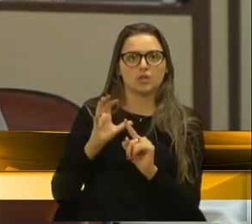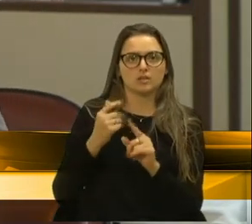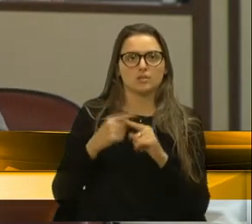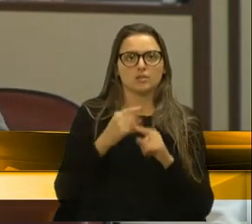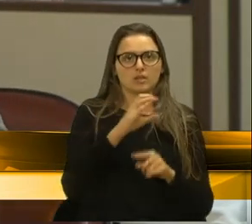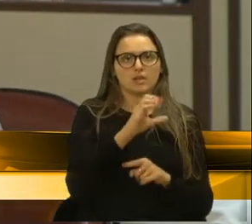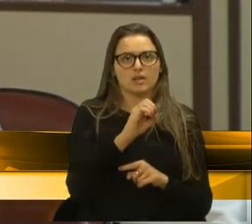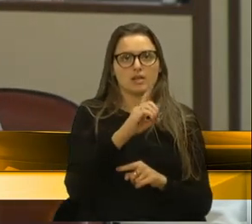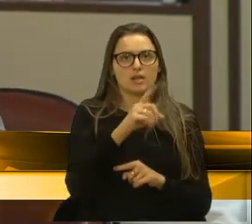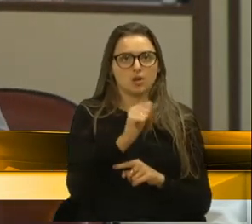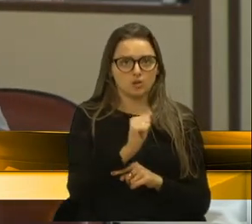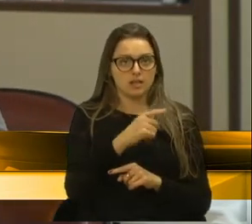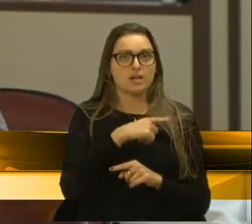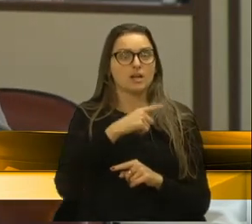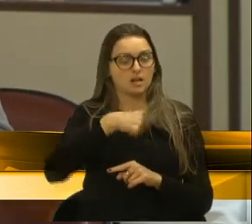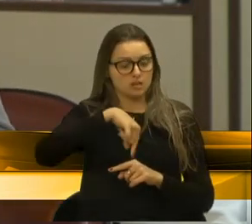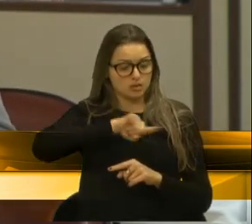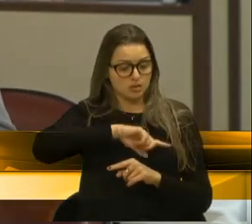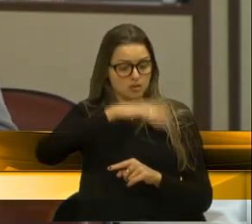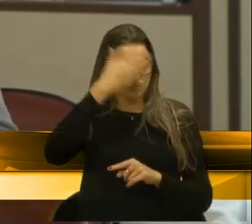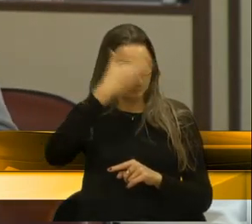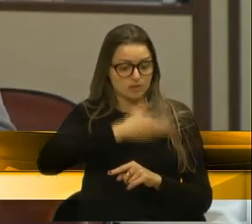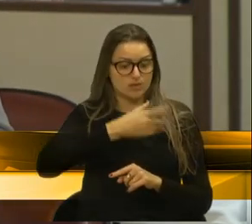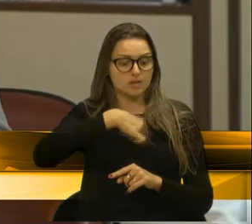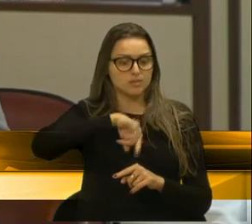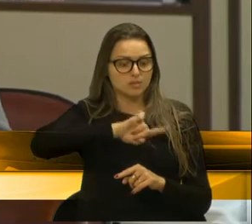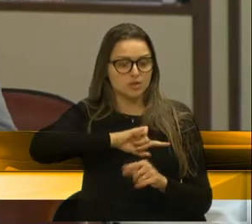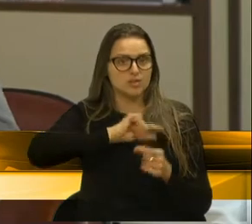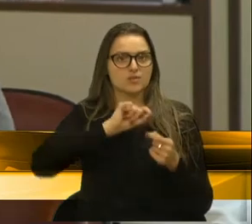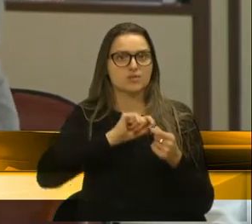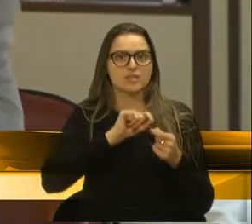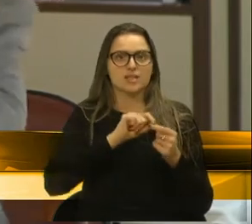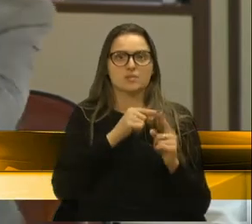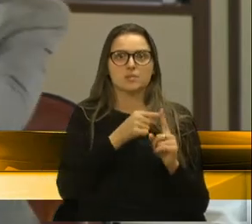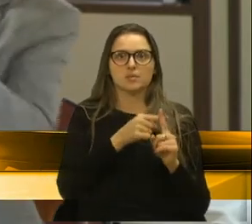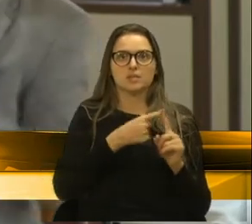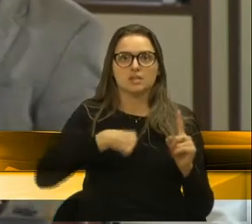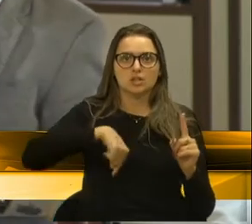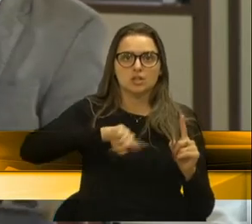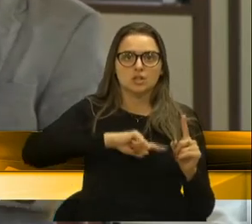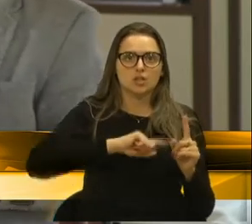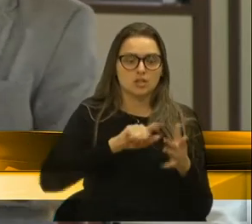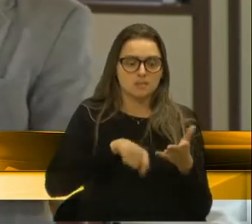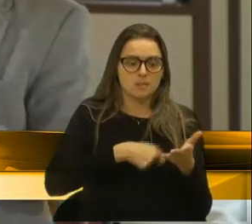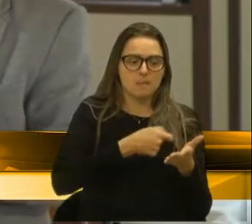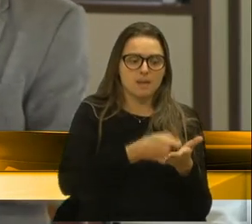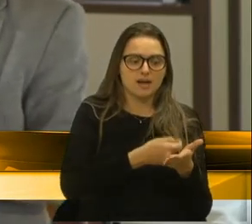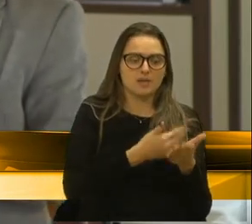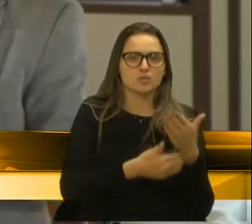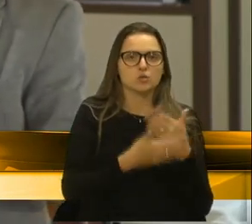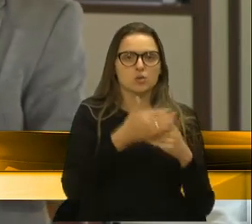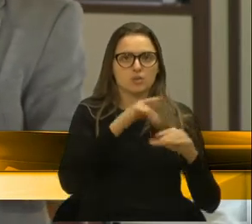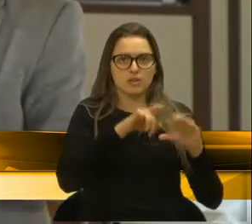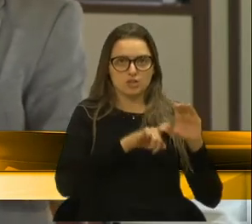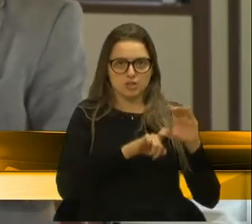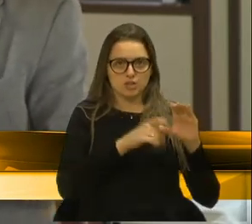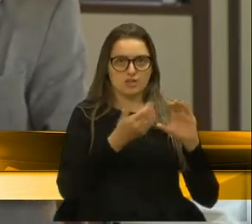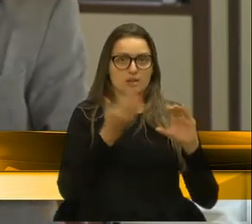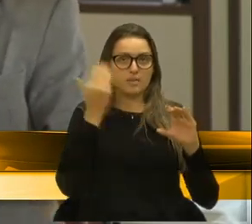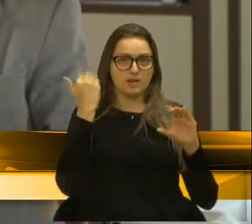é viável. Nós provamos isso. Nós pagamos todo o passivo anterior e